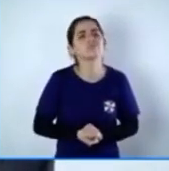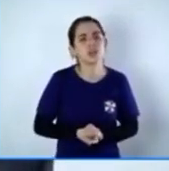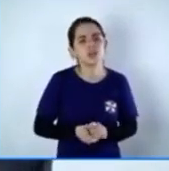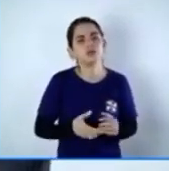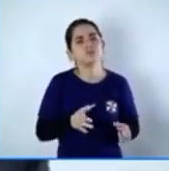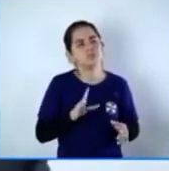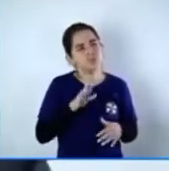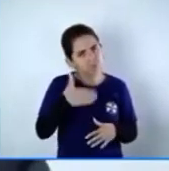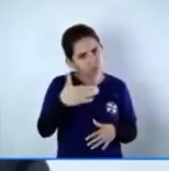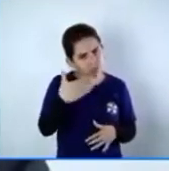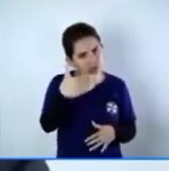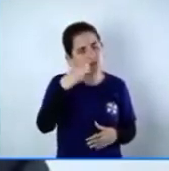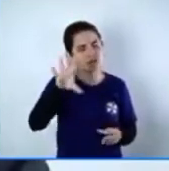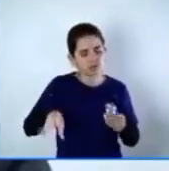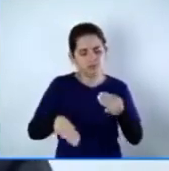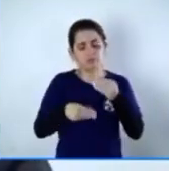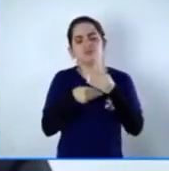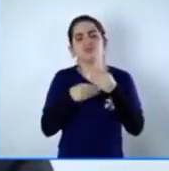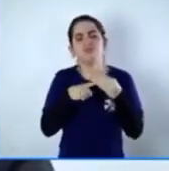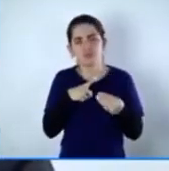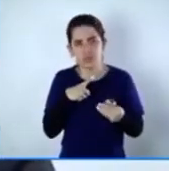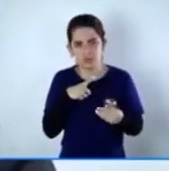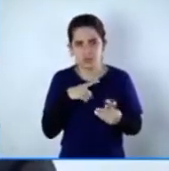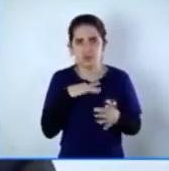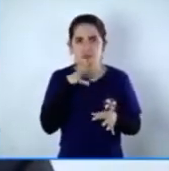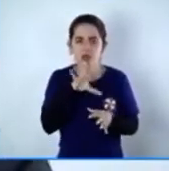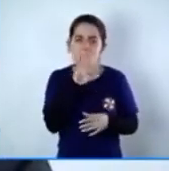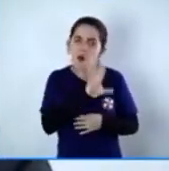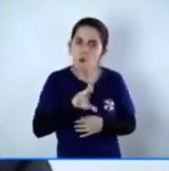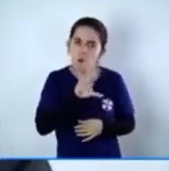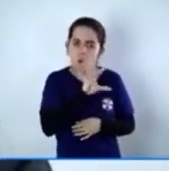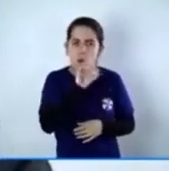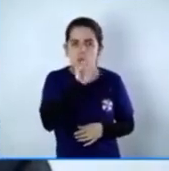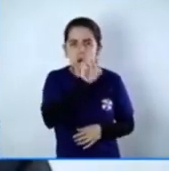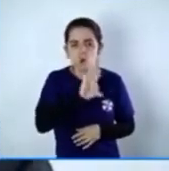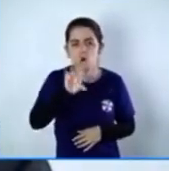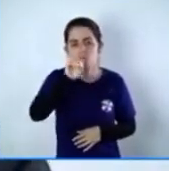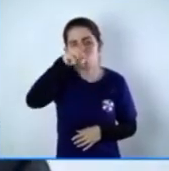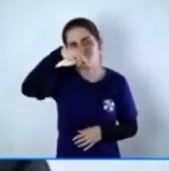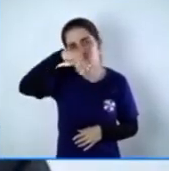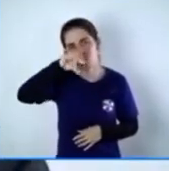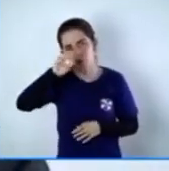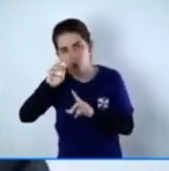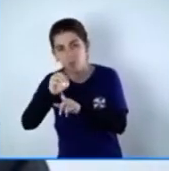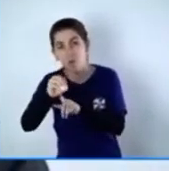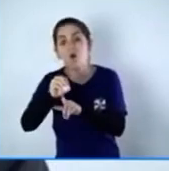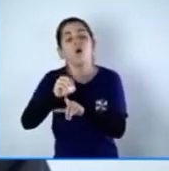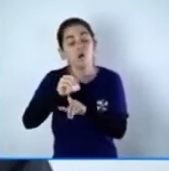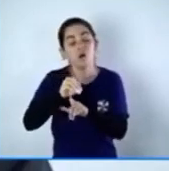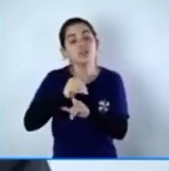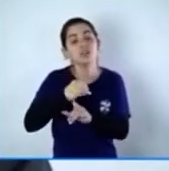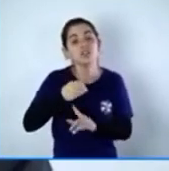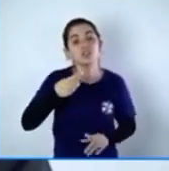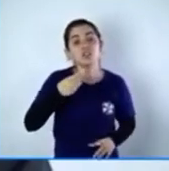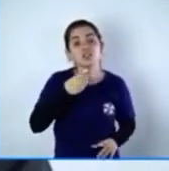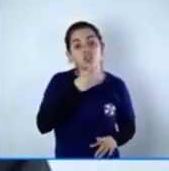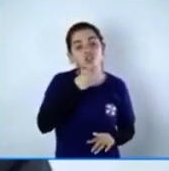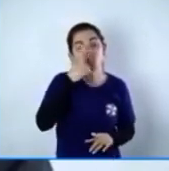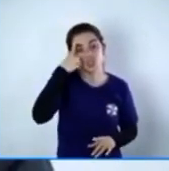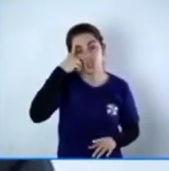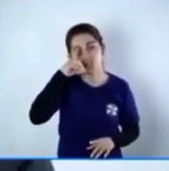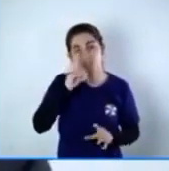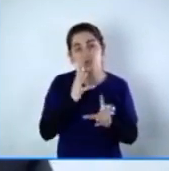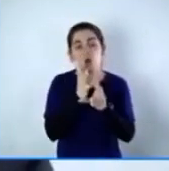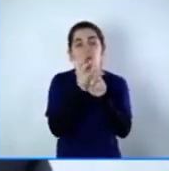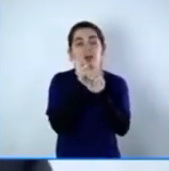E aí a pessoa tem que fazer durante 10 dias seguidos, são 10 sessões de ozônio. 1, 2, 3, 4,